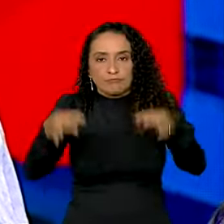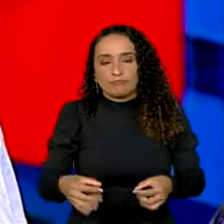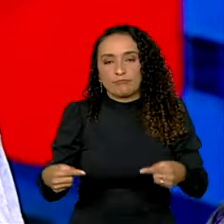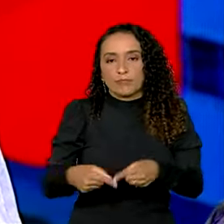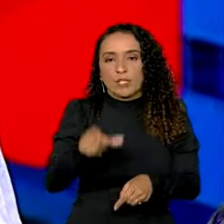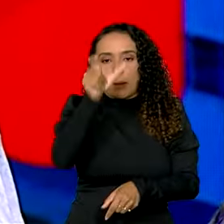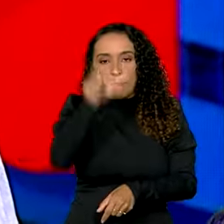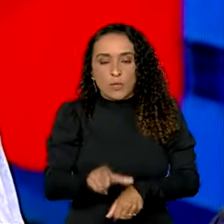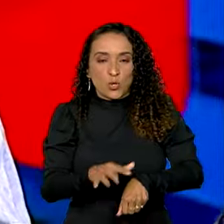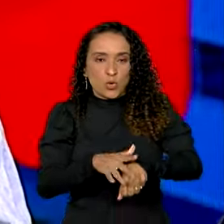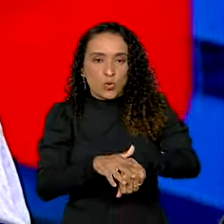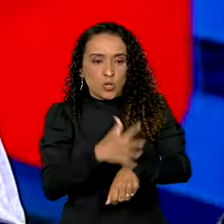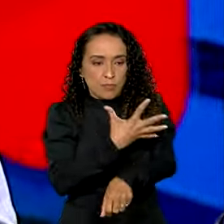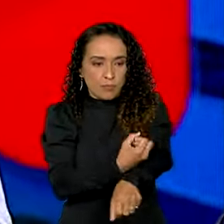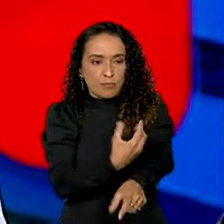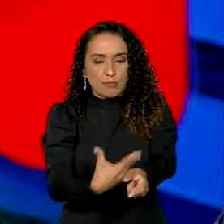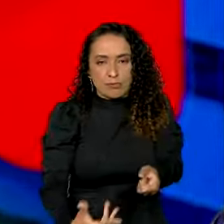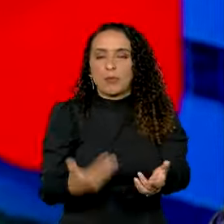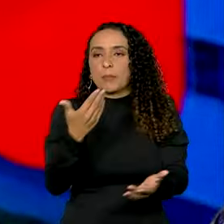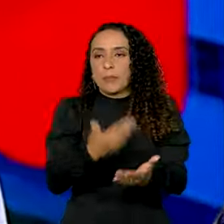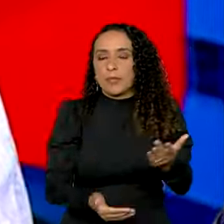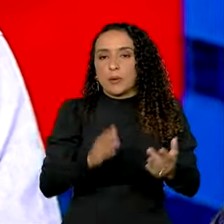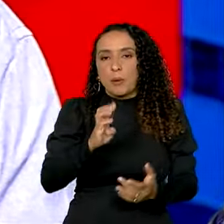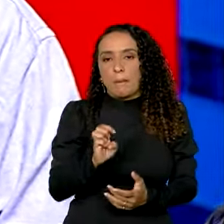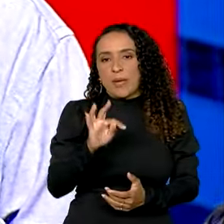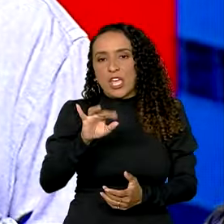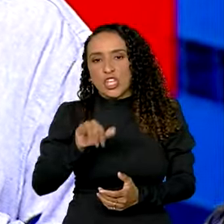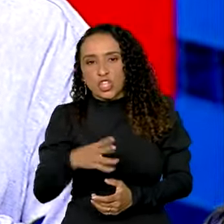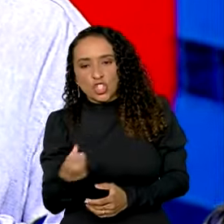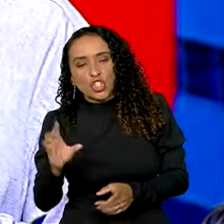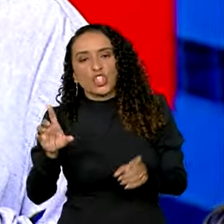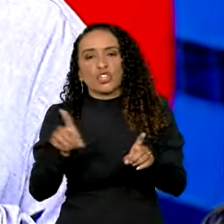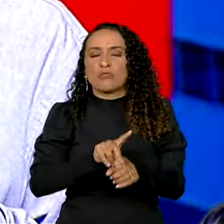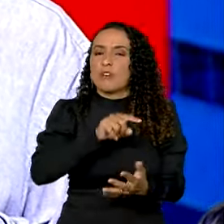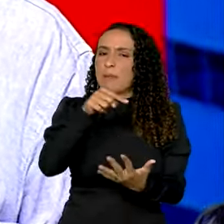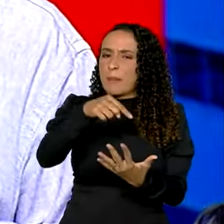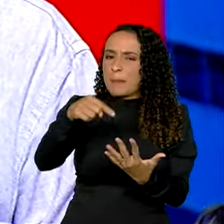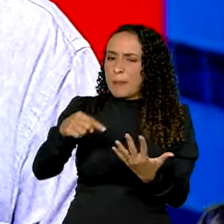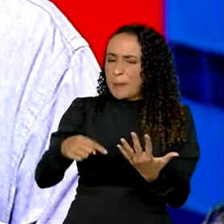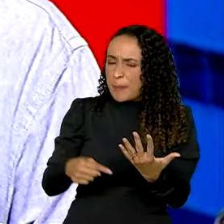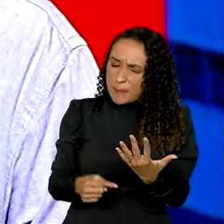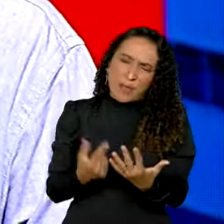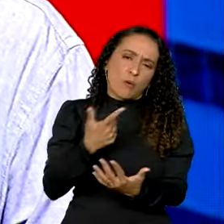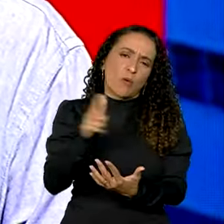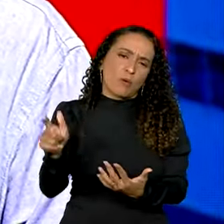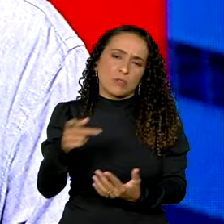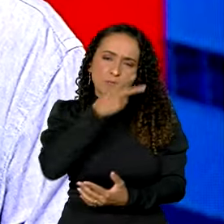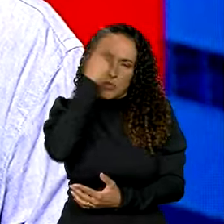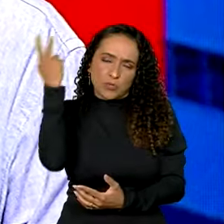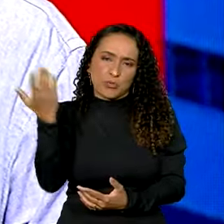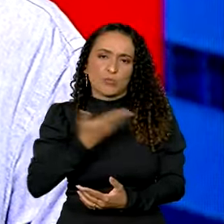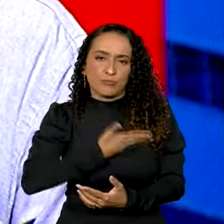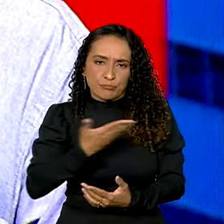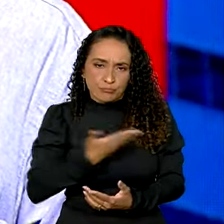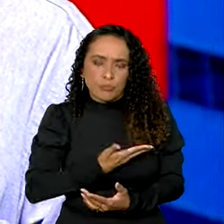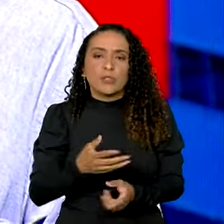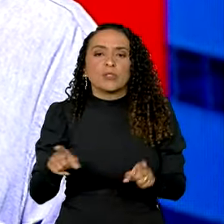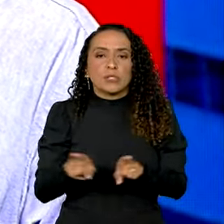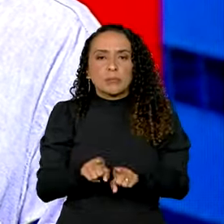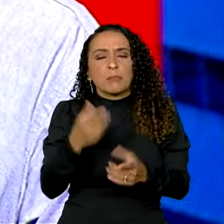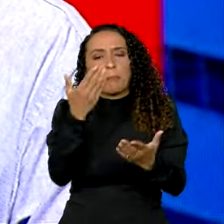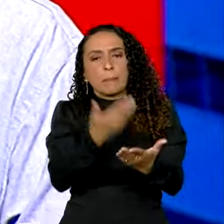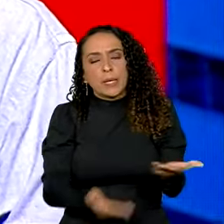hemofilia. Perdemos o Betinho, perdemos o Enfio, perdemos muitos outros companheiros nossos e